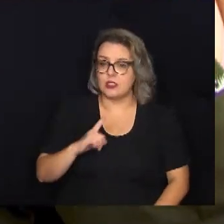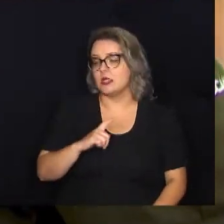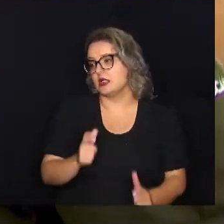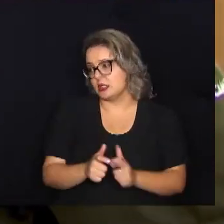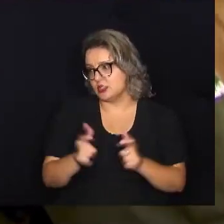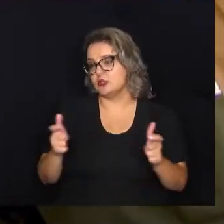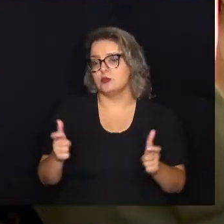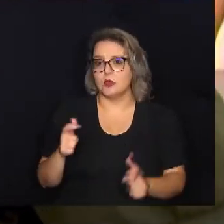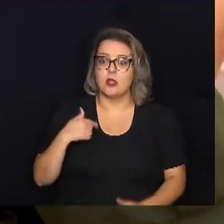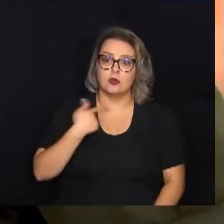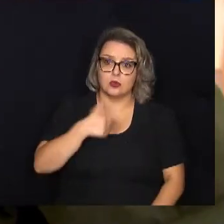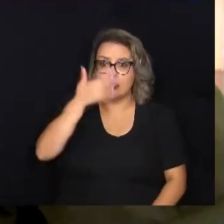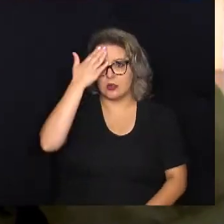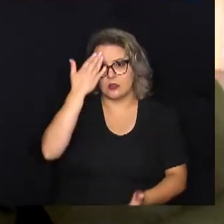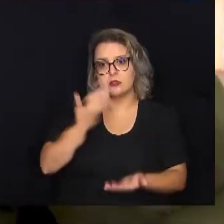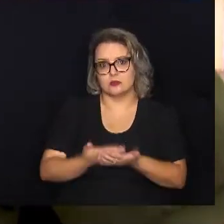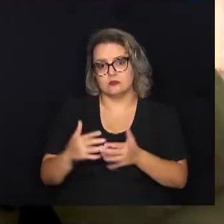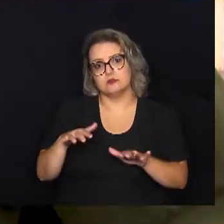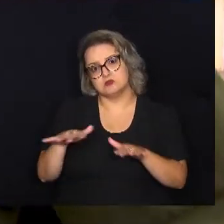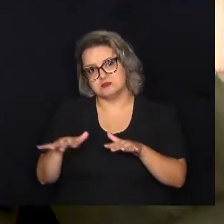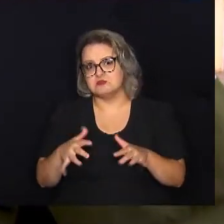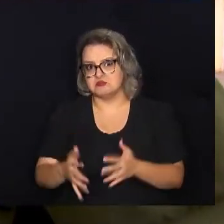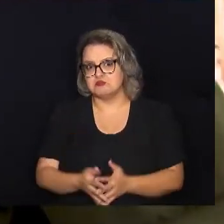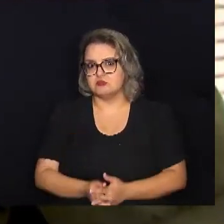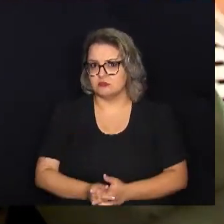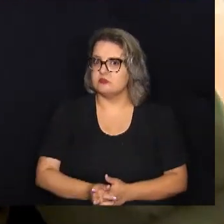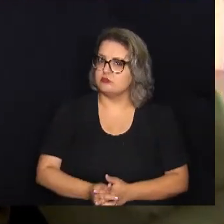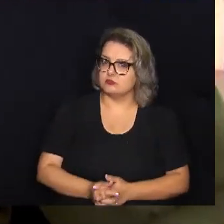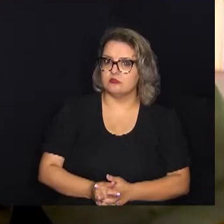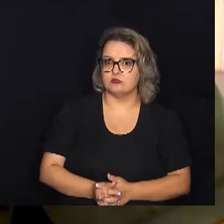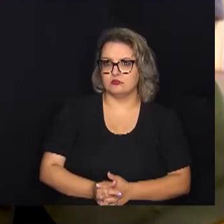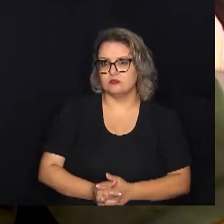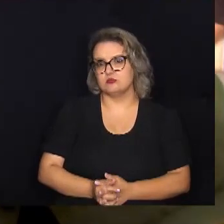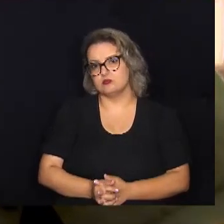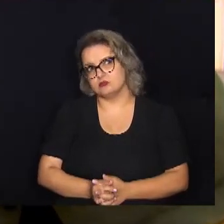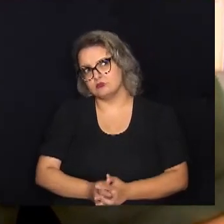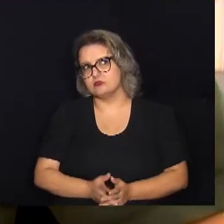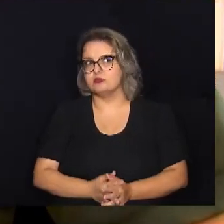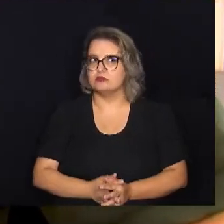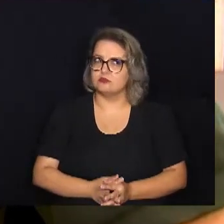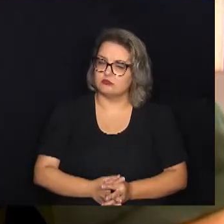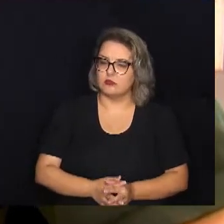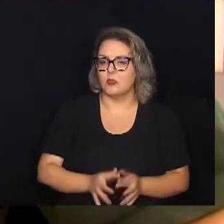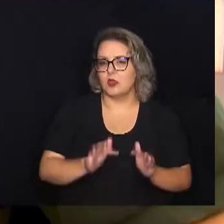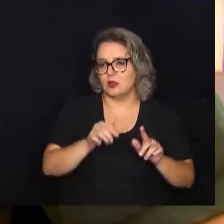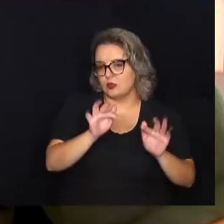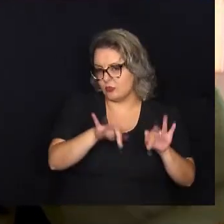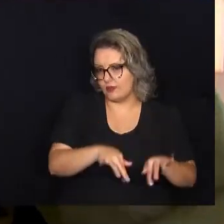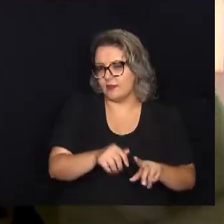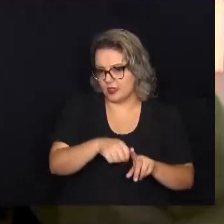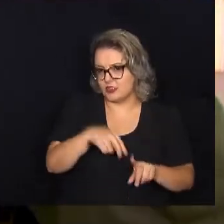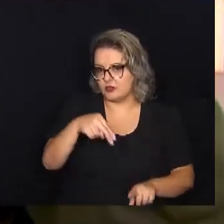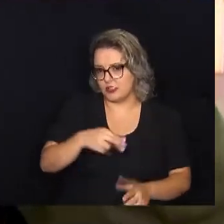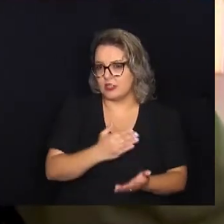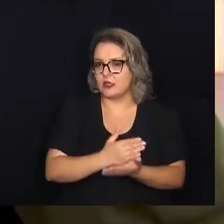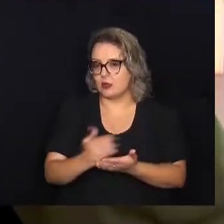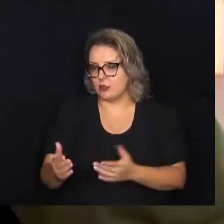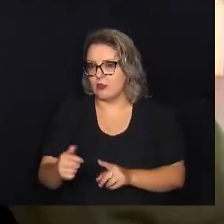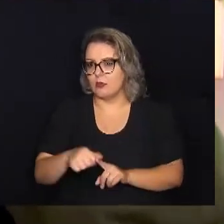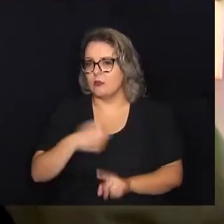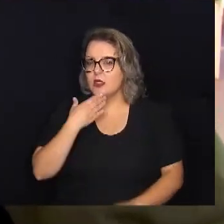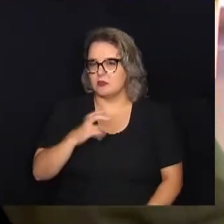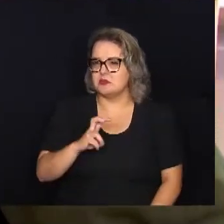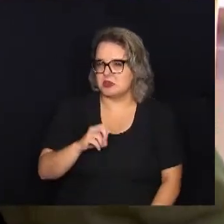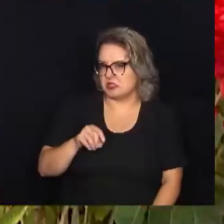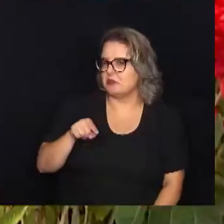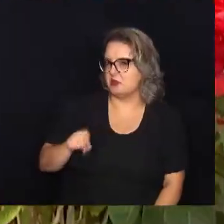A gente acredita que é um movimento, do início do fim de novembro até o Natal, de umas 50 mil pessoas